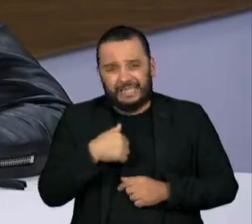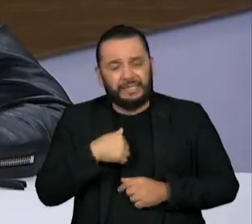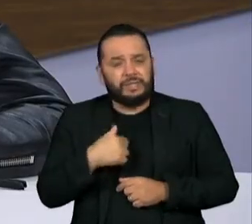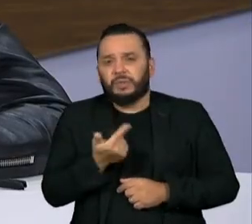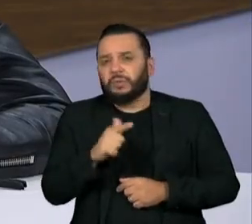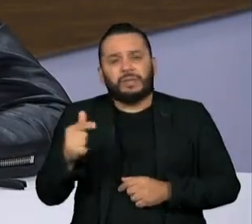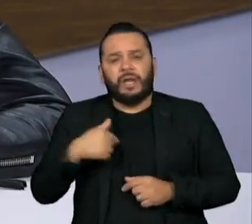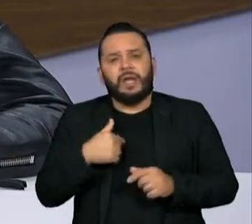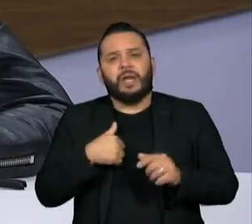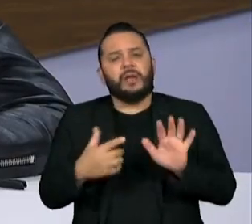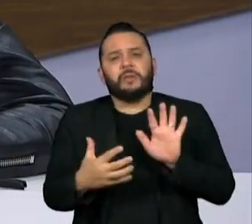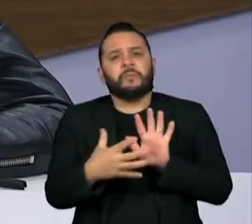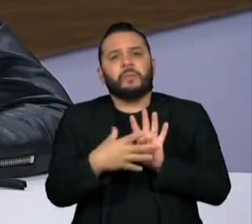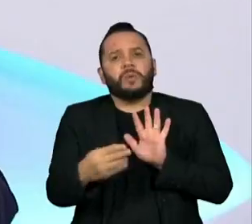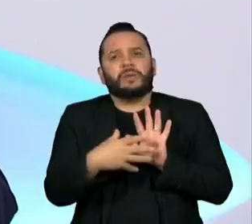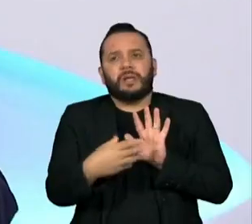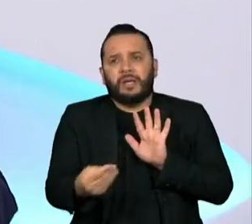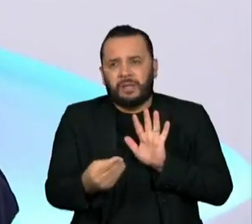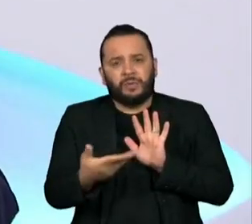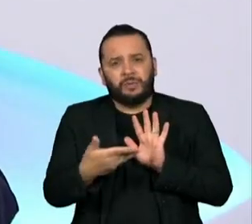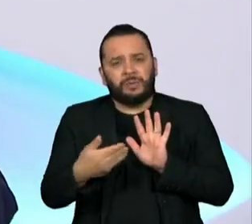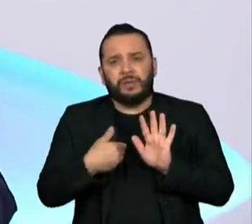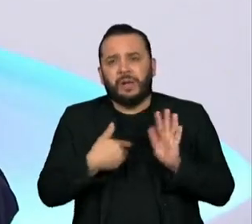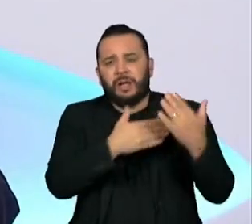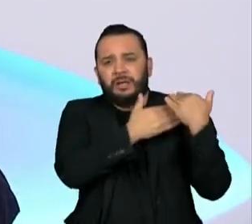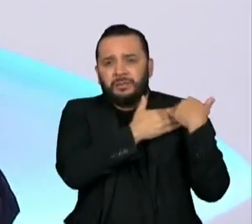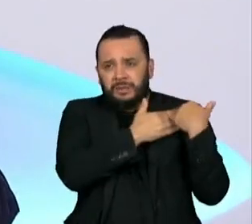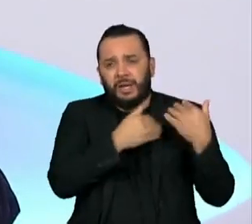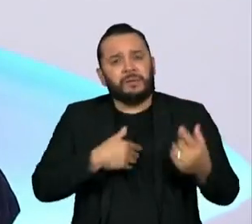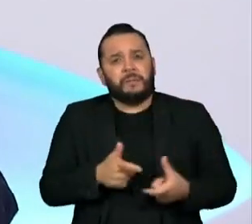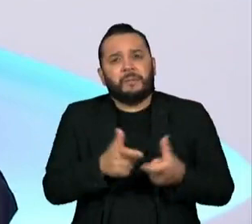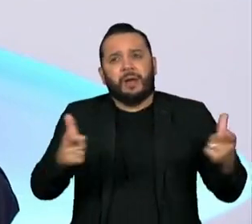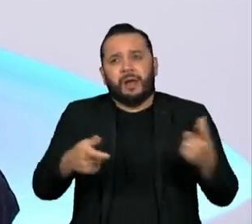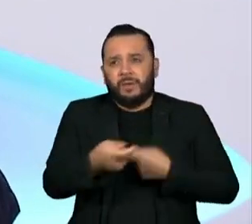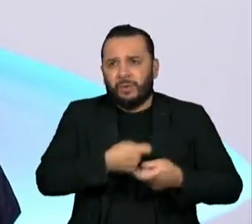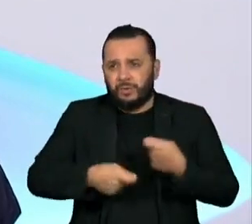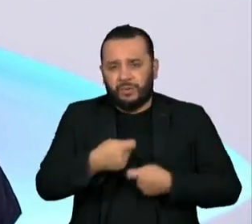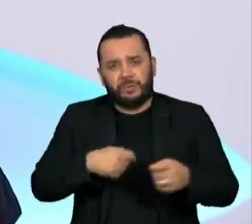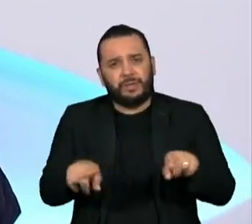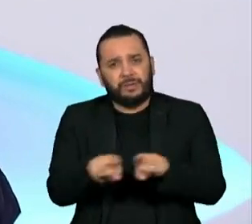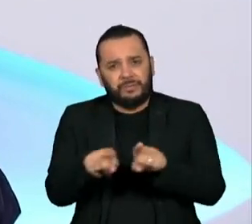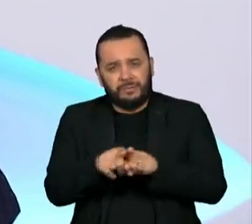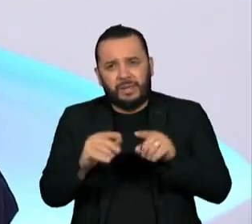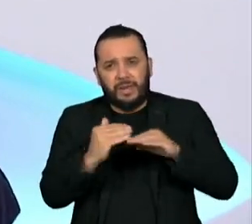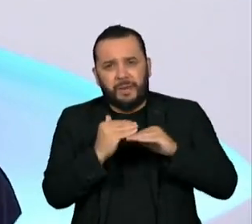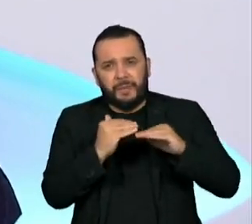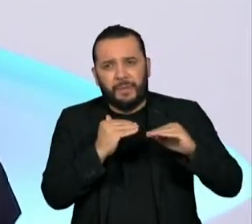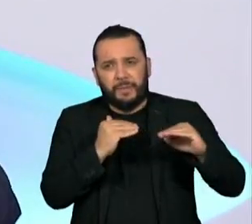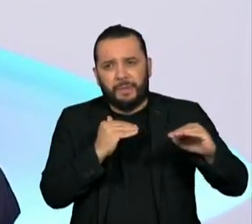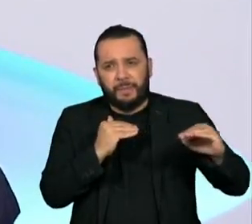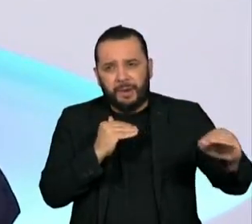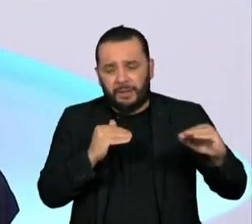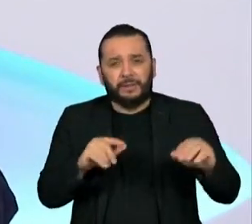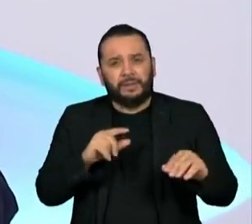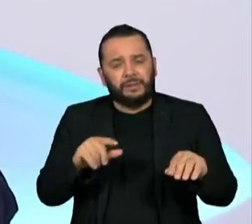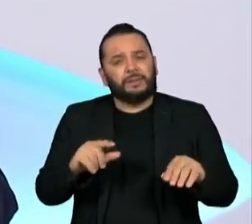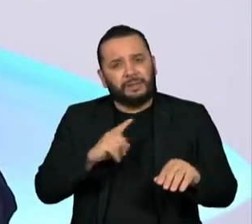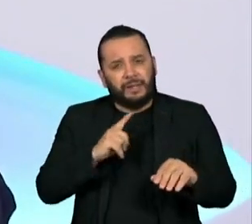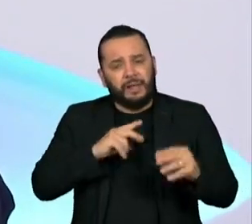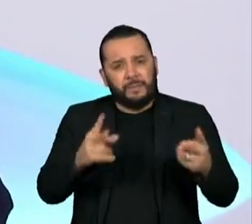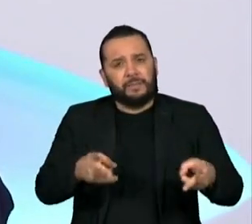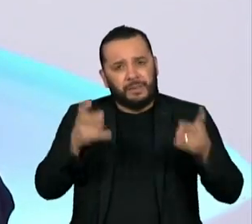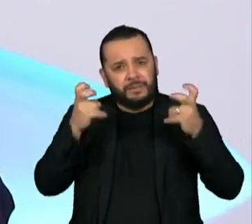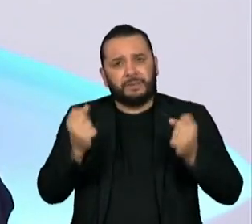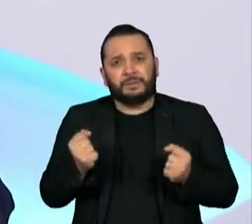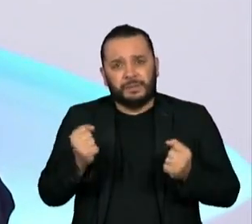de responsabilidade macroeconômica, ou estabilidade macroeconômica, ou percepção de que existe